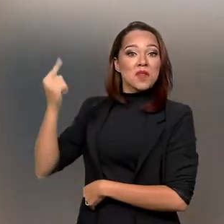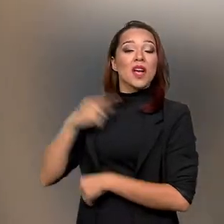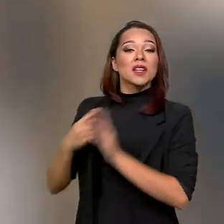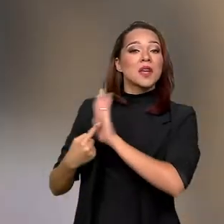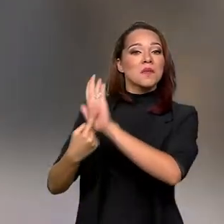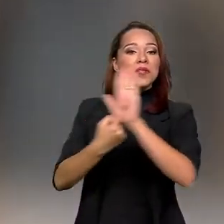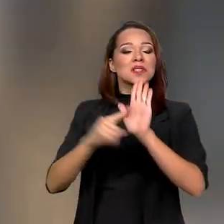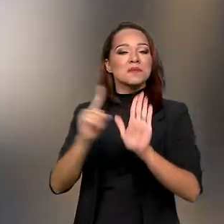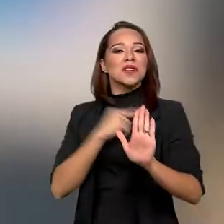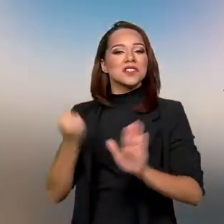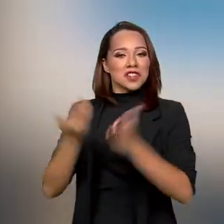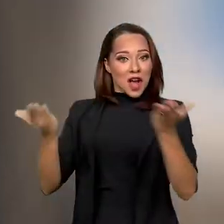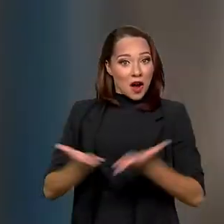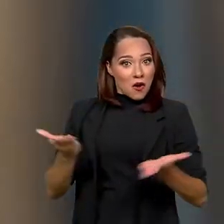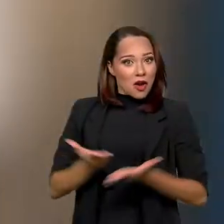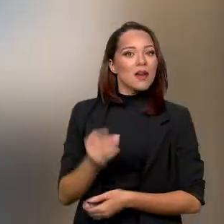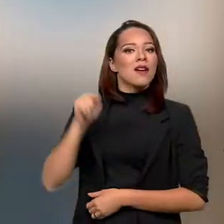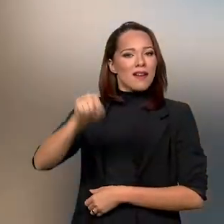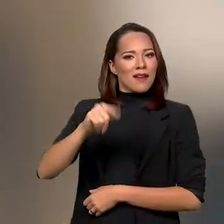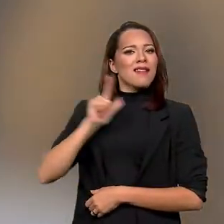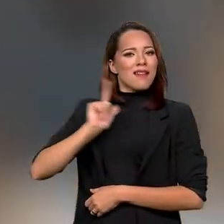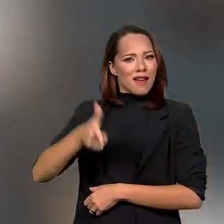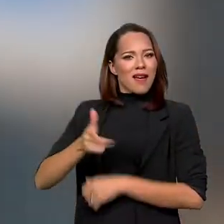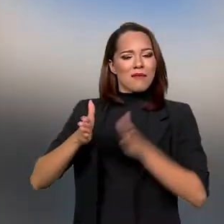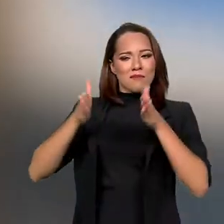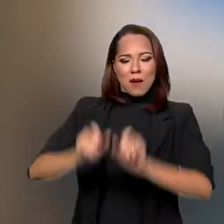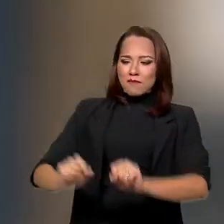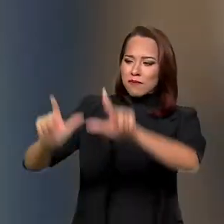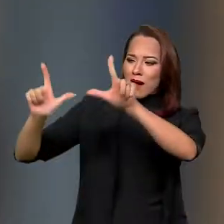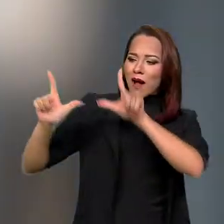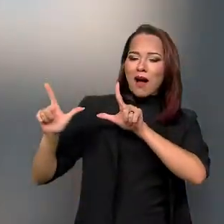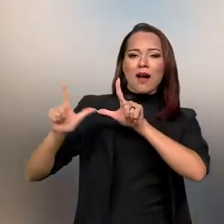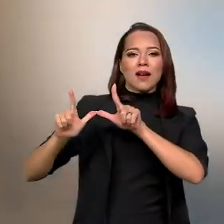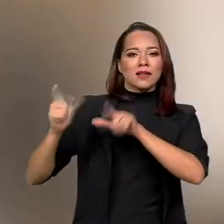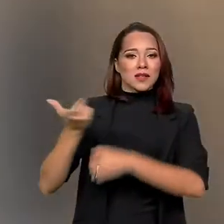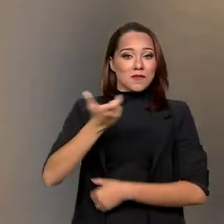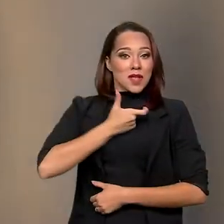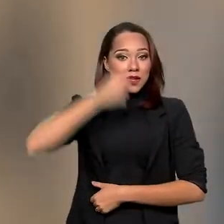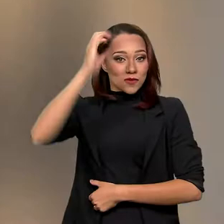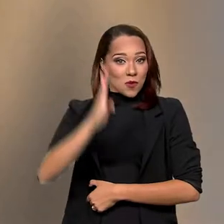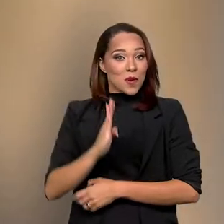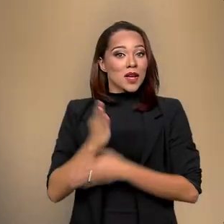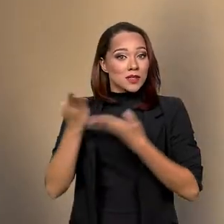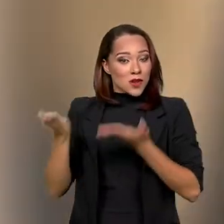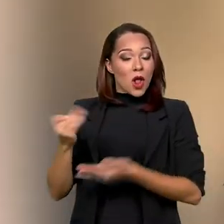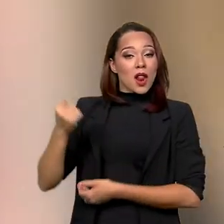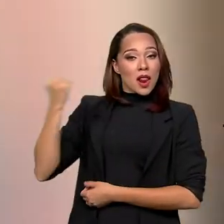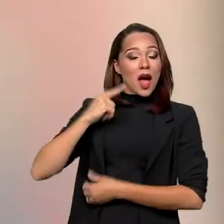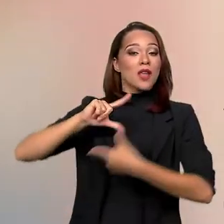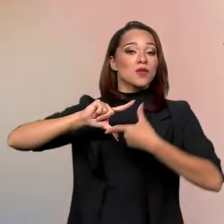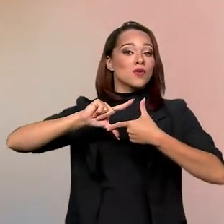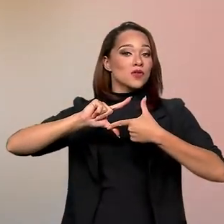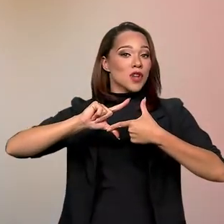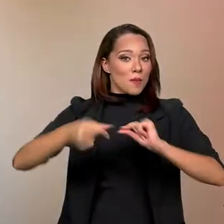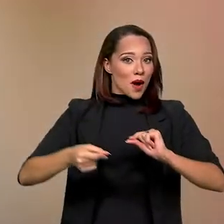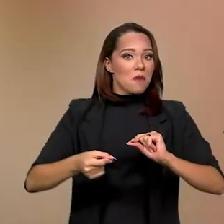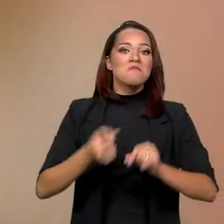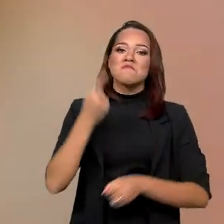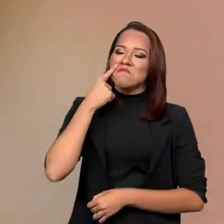que agora ele faz parte da parede dos medalhistas brasileiros lá em Tóquio. Que maravilha, hein?